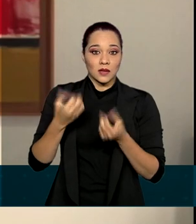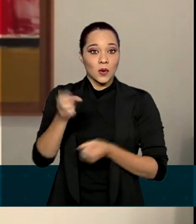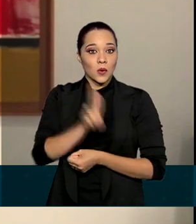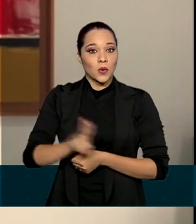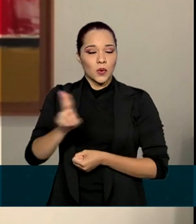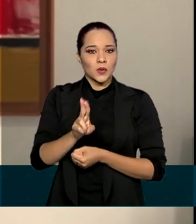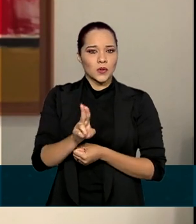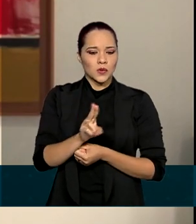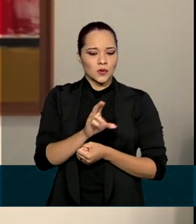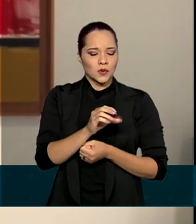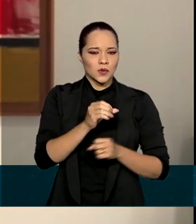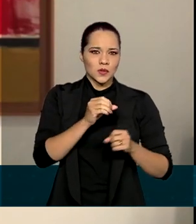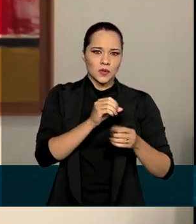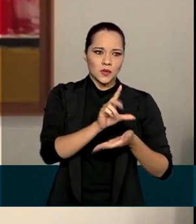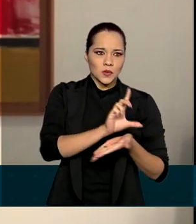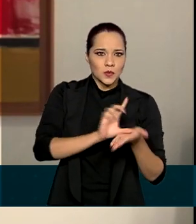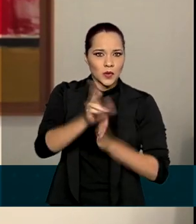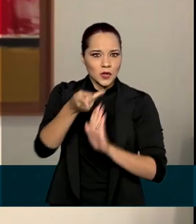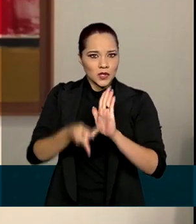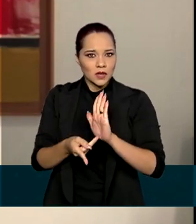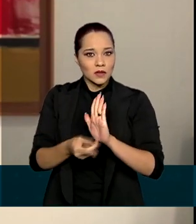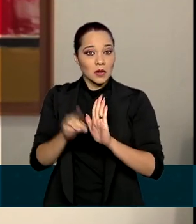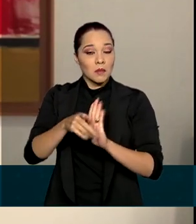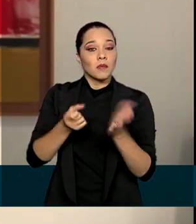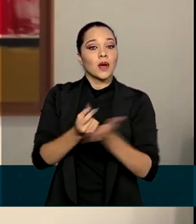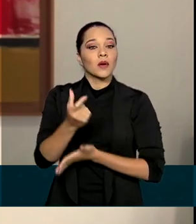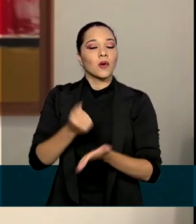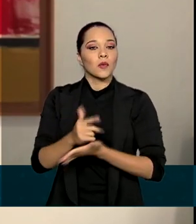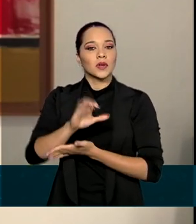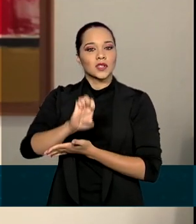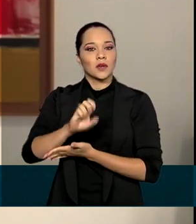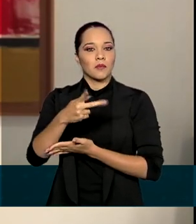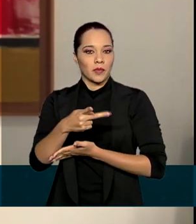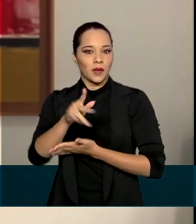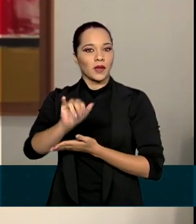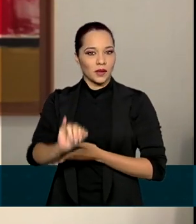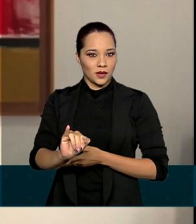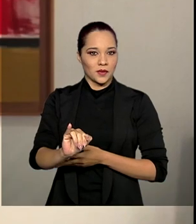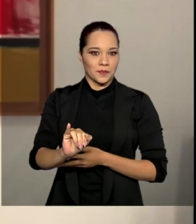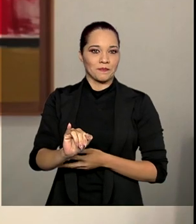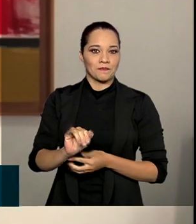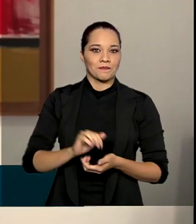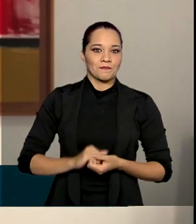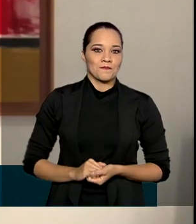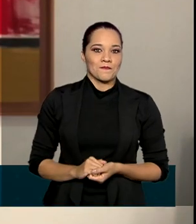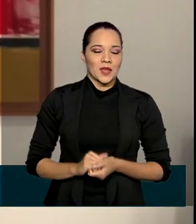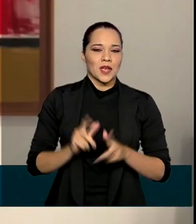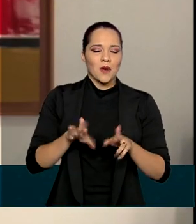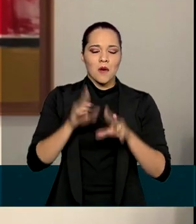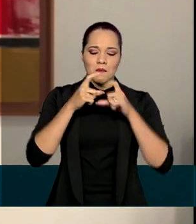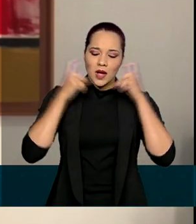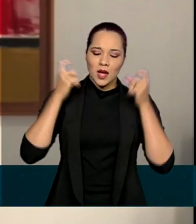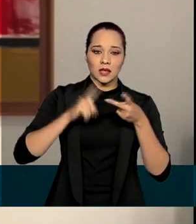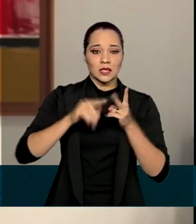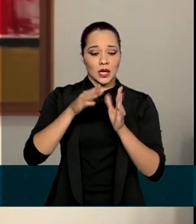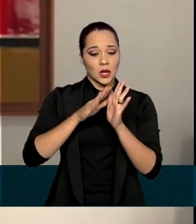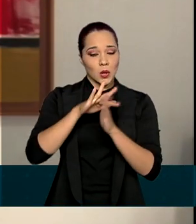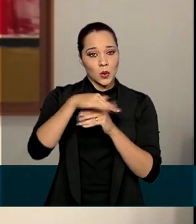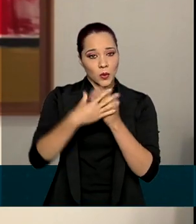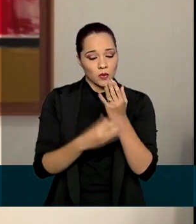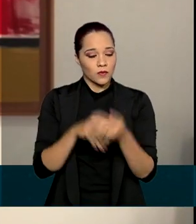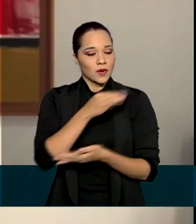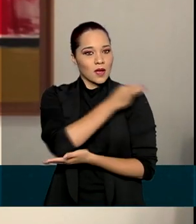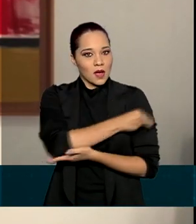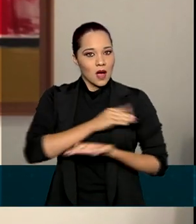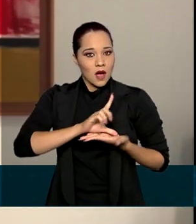saldo financeiro dos projetos para compra de equipamentos de proteção individual, como máscaras, luvas e